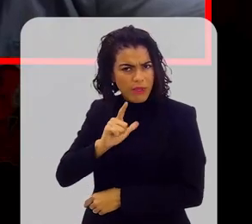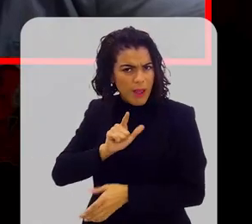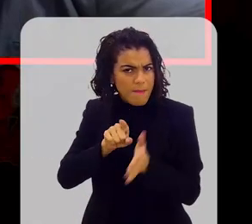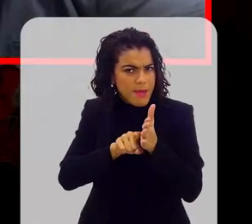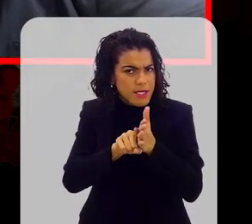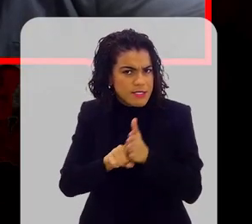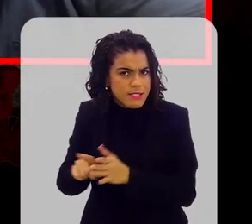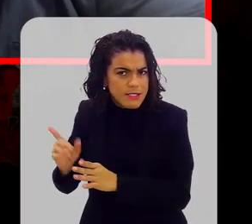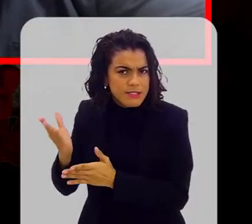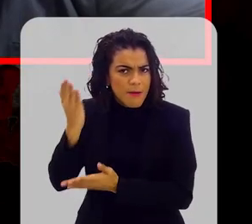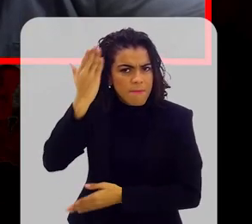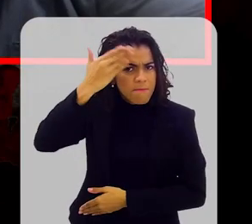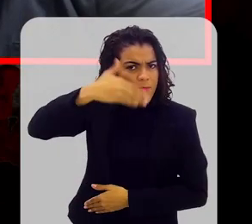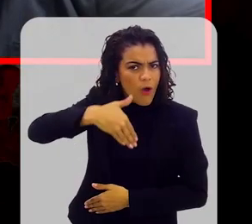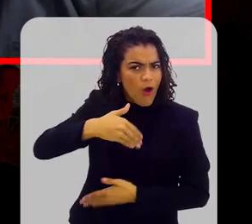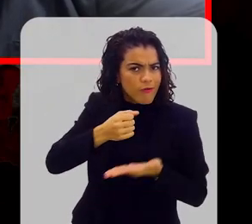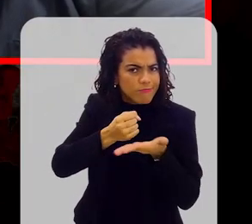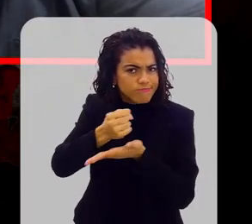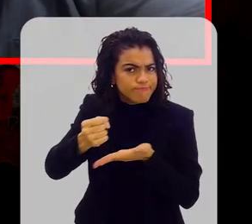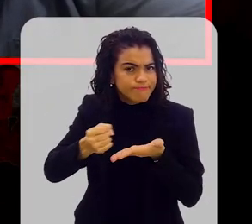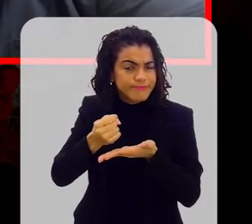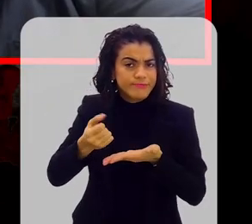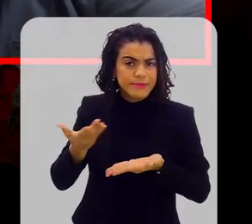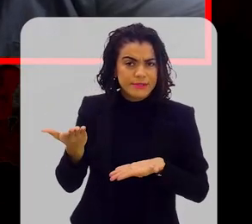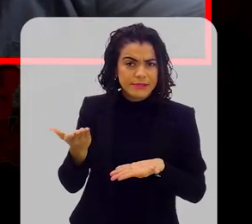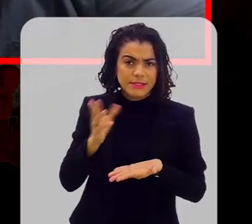pesquisa que possa fundamentar isso?